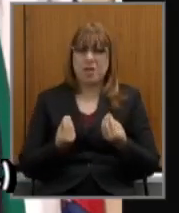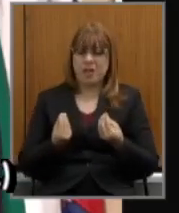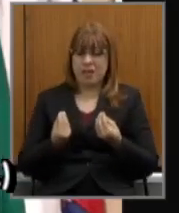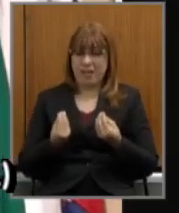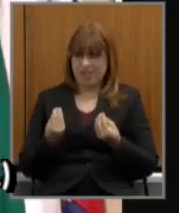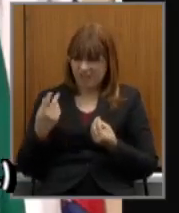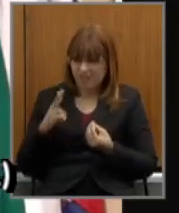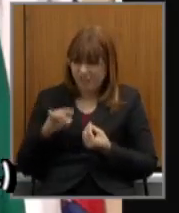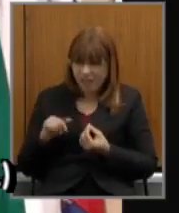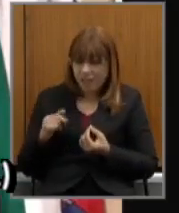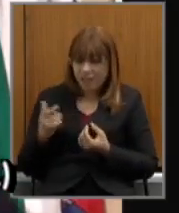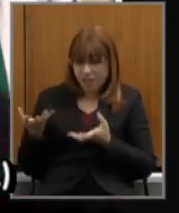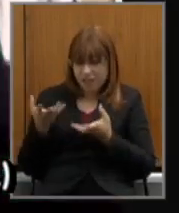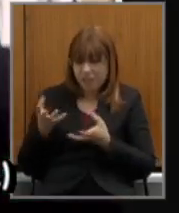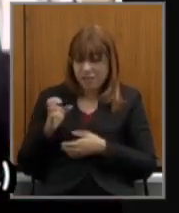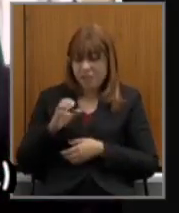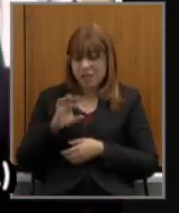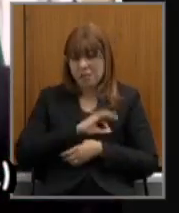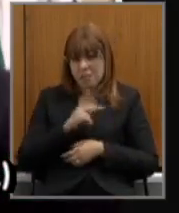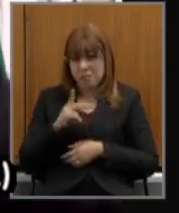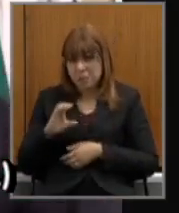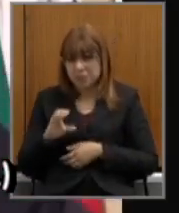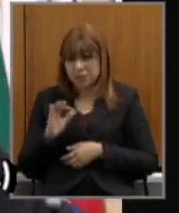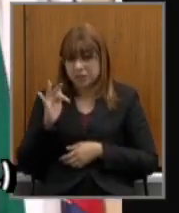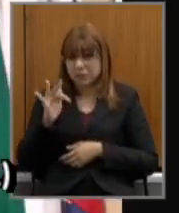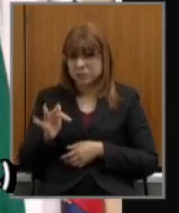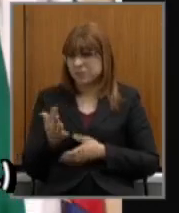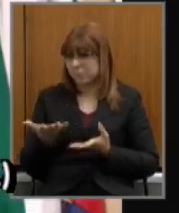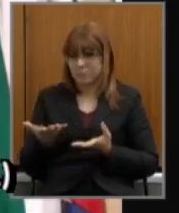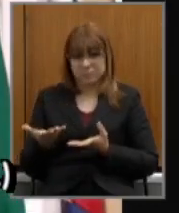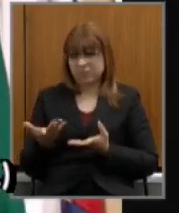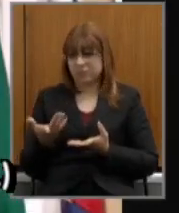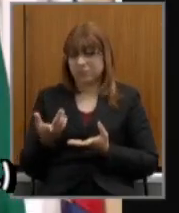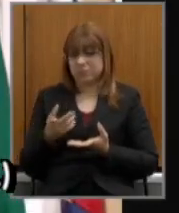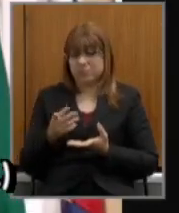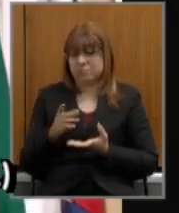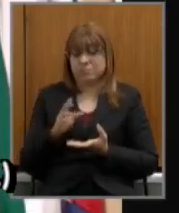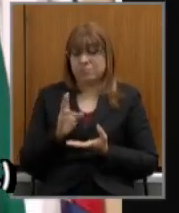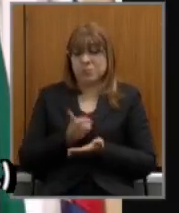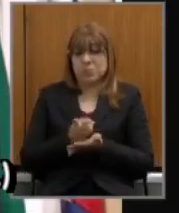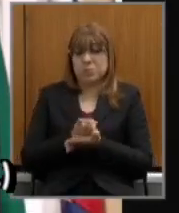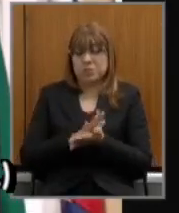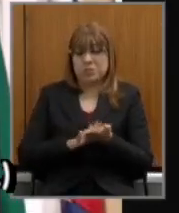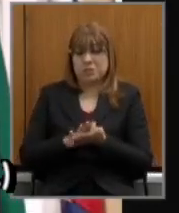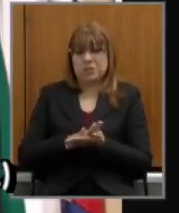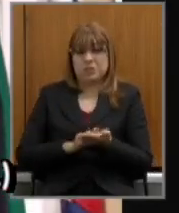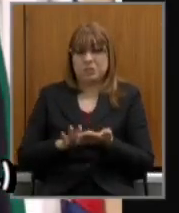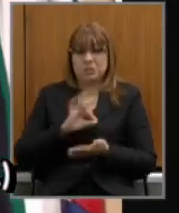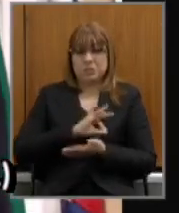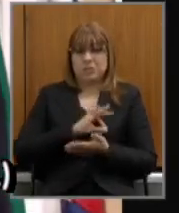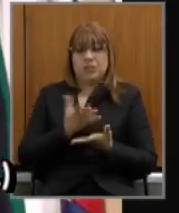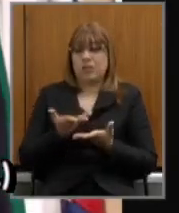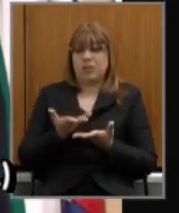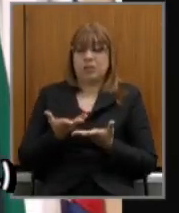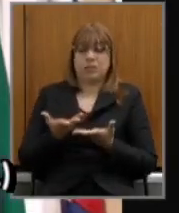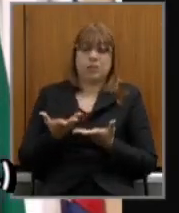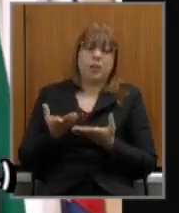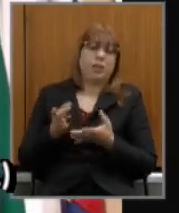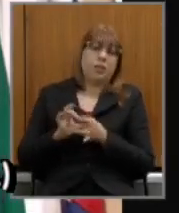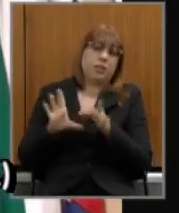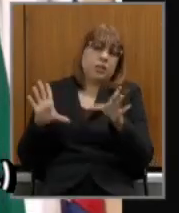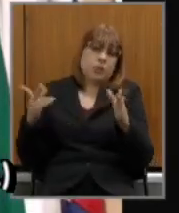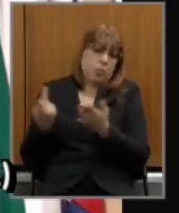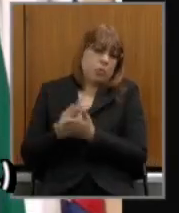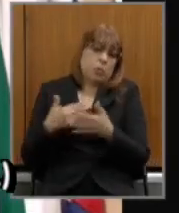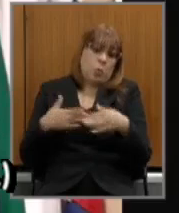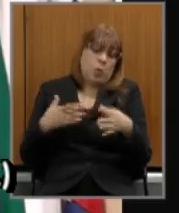policial e saber que daqui uns tempos ele não é mais policial e vai acabar entregue na mão das feras olha